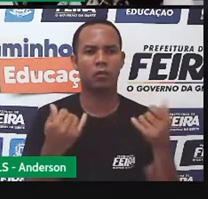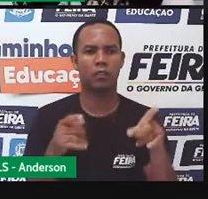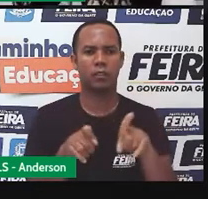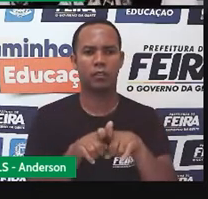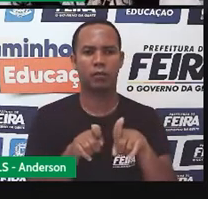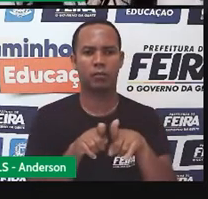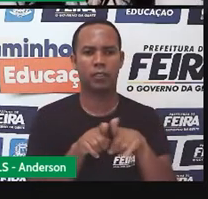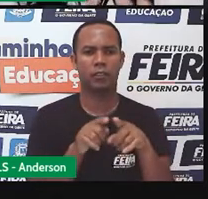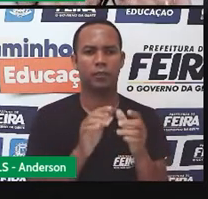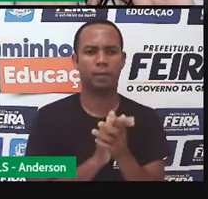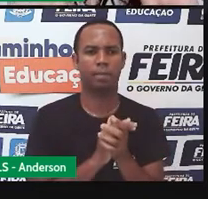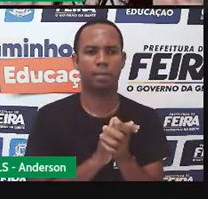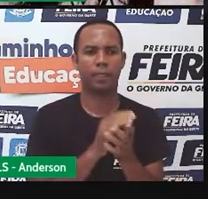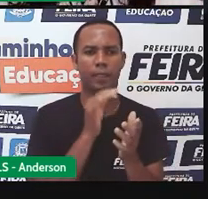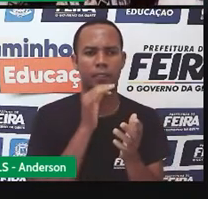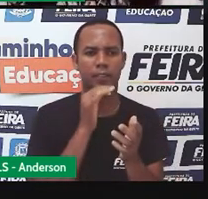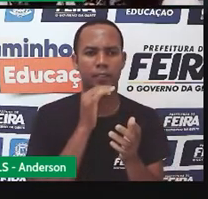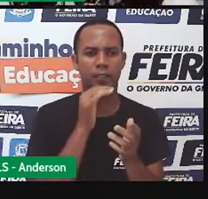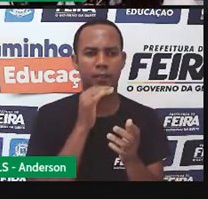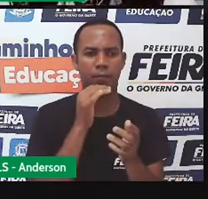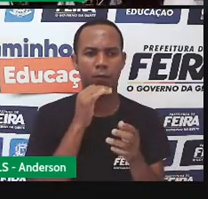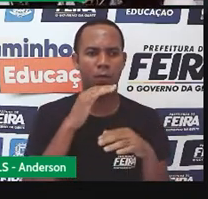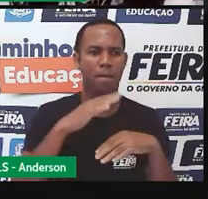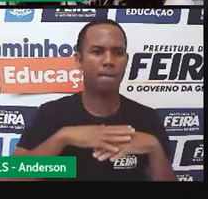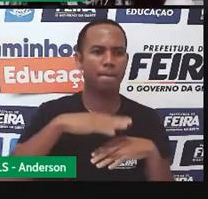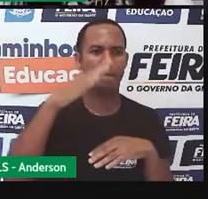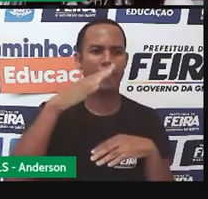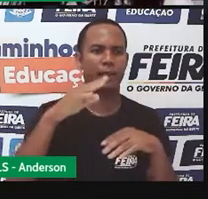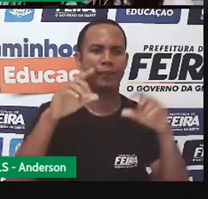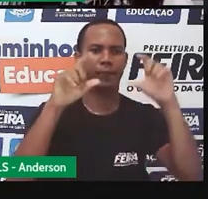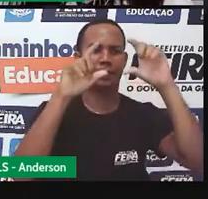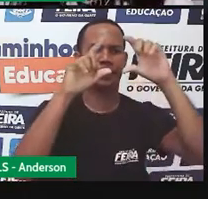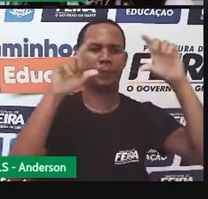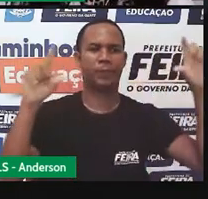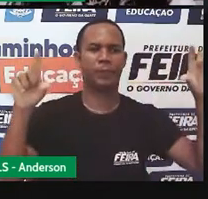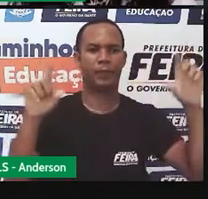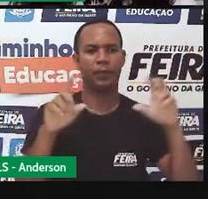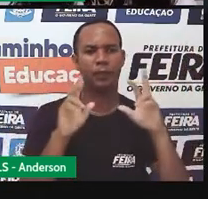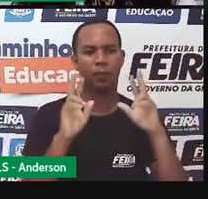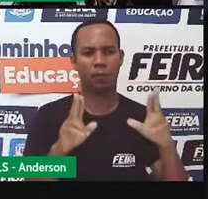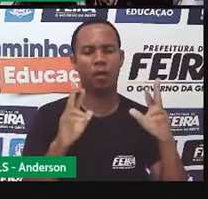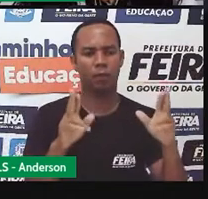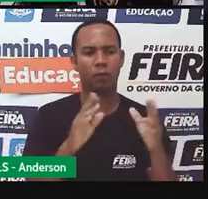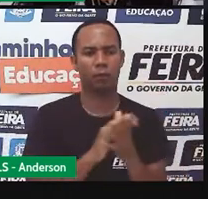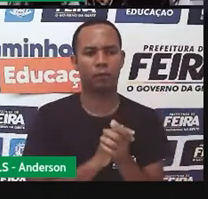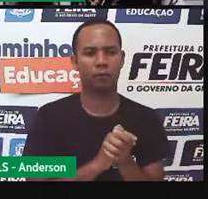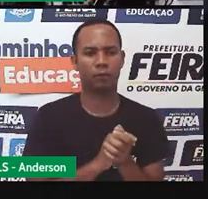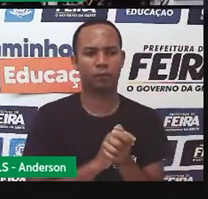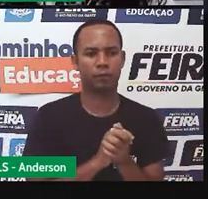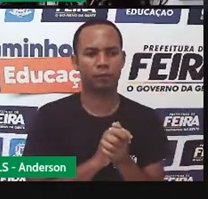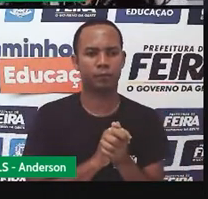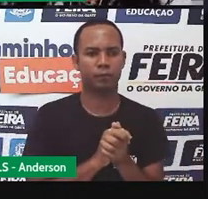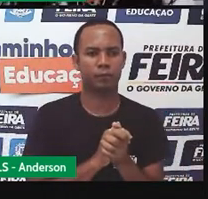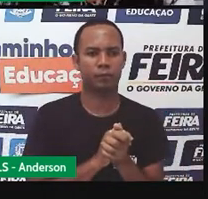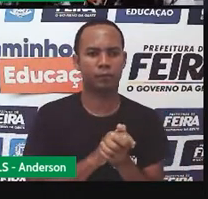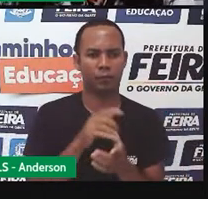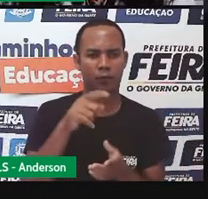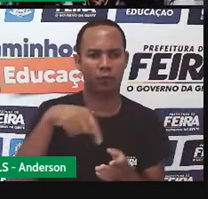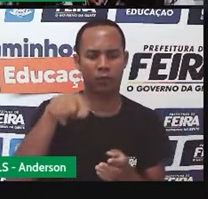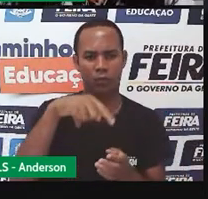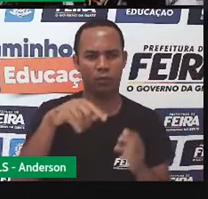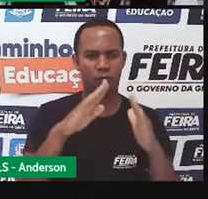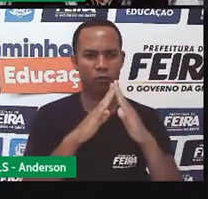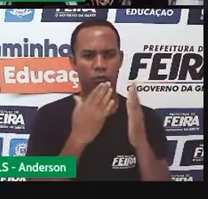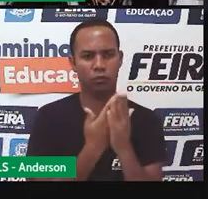manchete é aquela que está bem em destaque. Igualzinho como no suporte que nós estudamos na aula